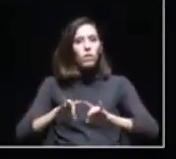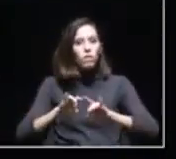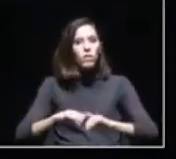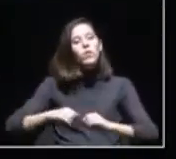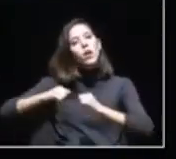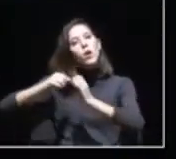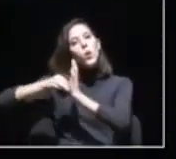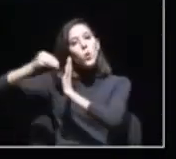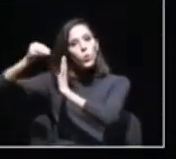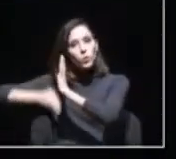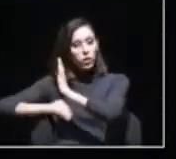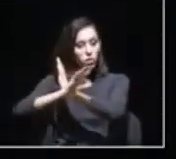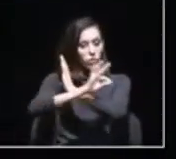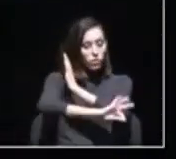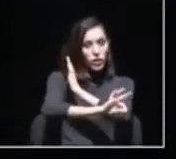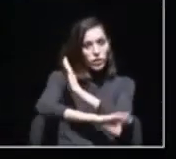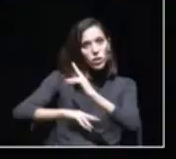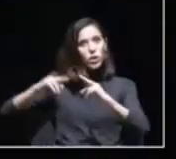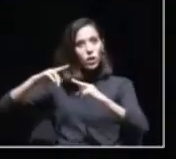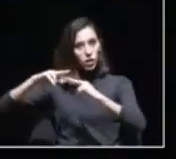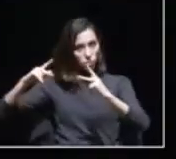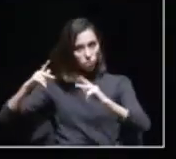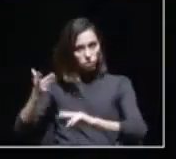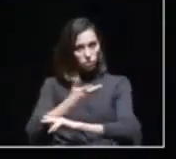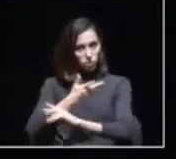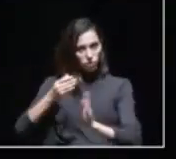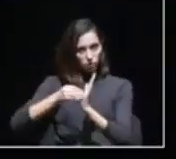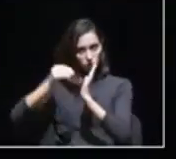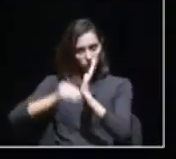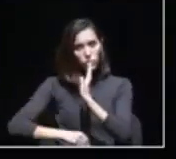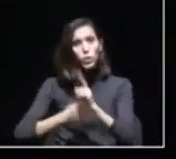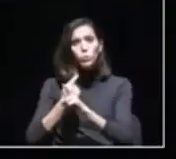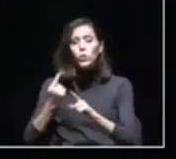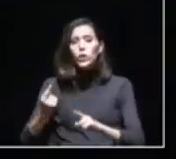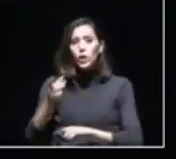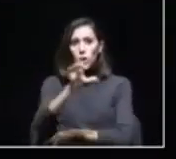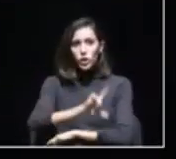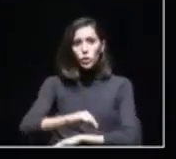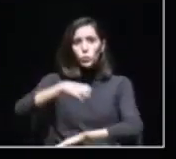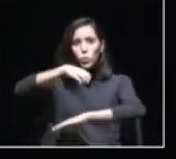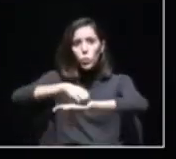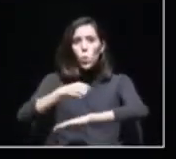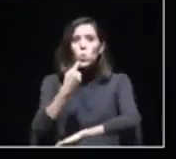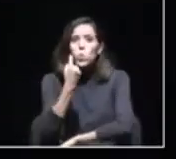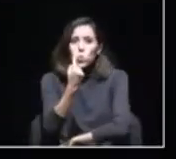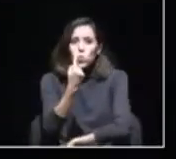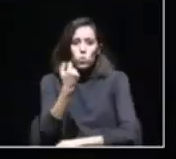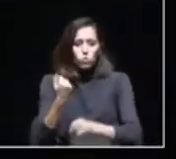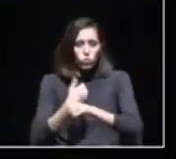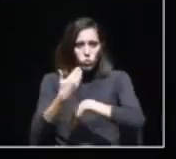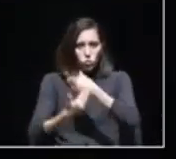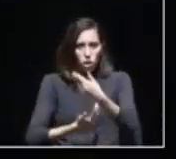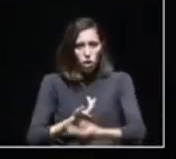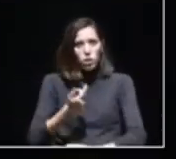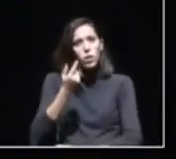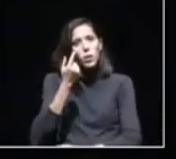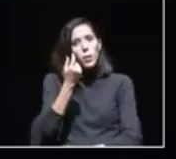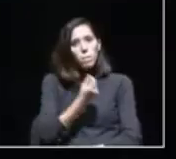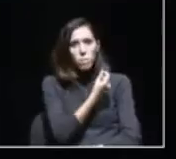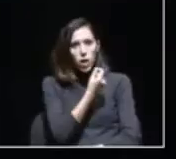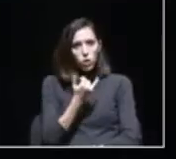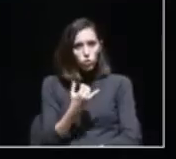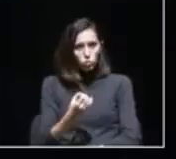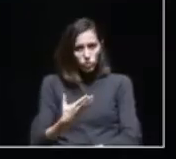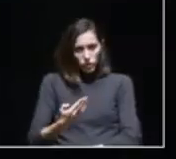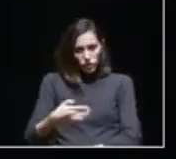de Lisboa e as Juntas de Freguesia. Lisboa tem apenas um pombal contraceptivo a funcionar desde maio de 2017 no Parque Silva Porto, em